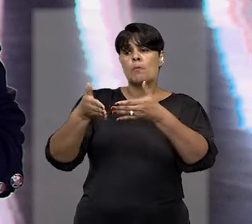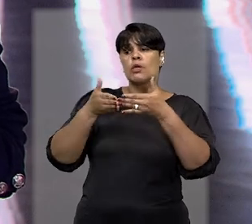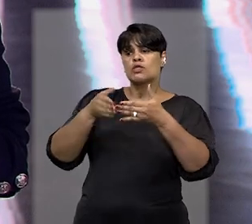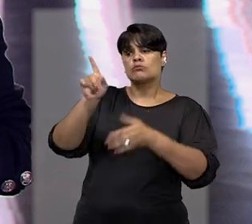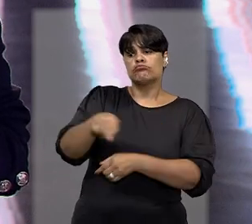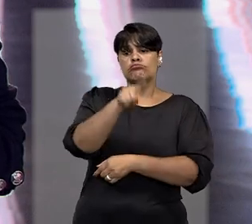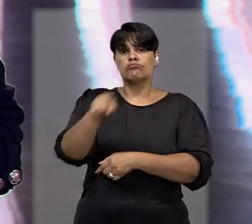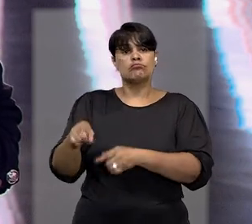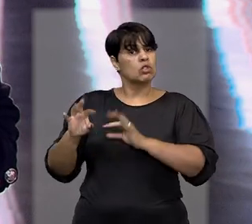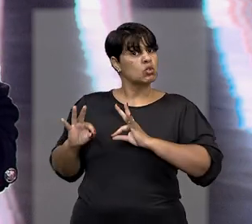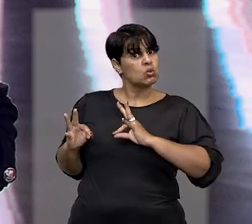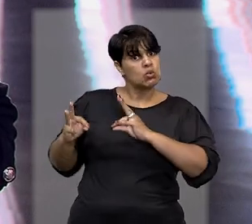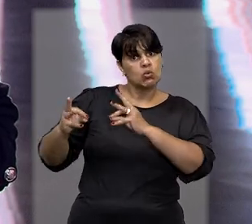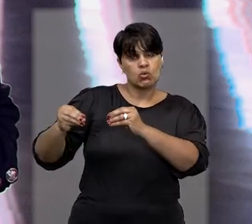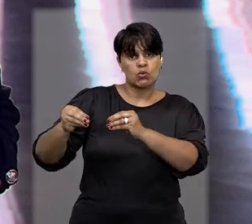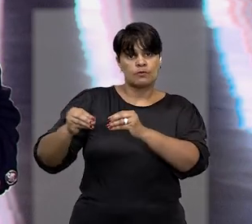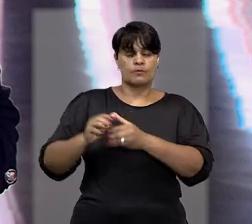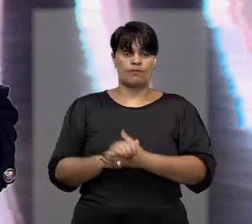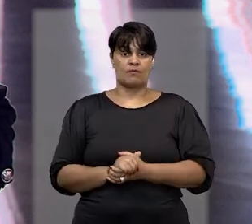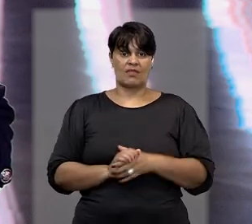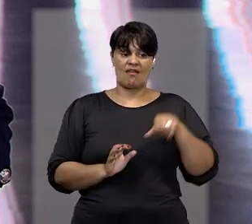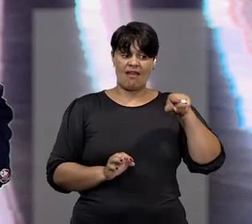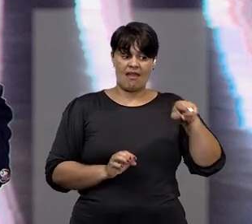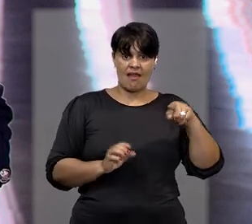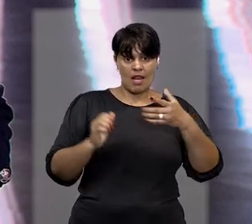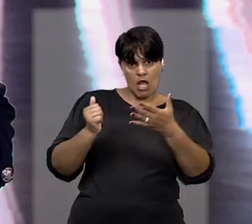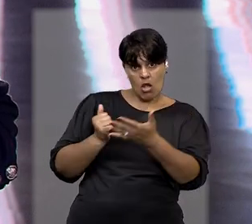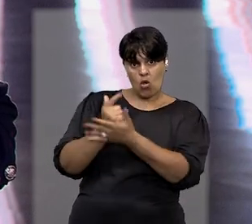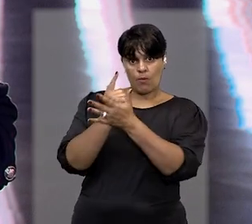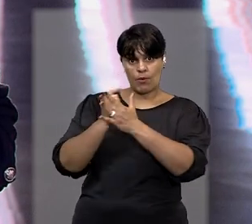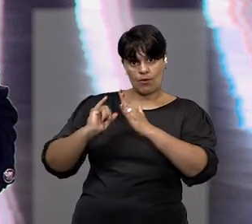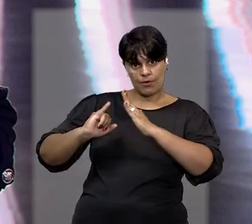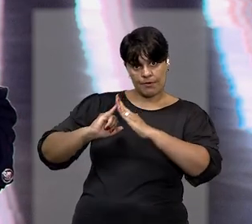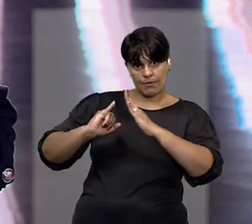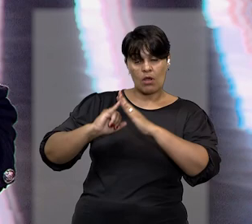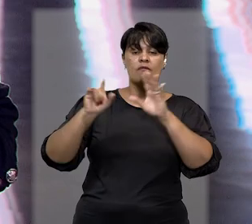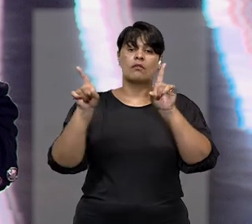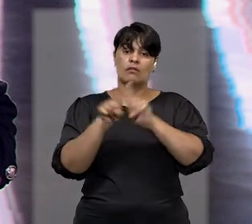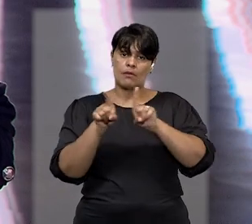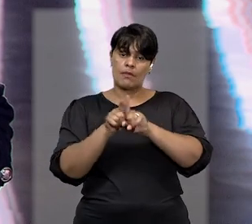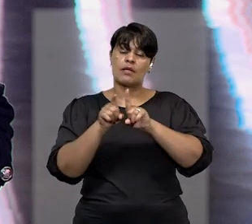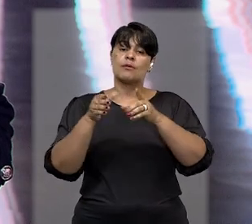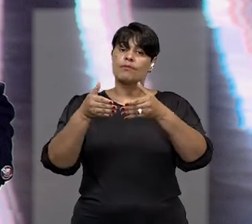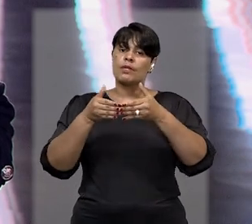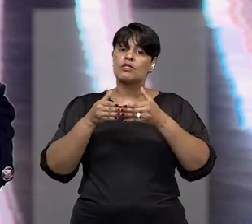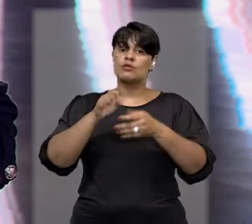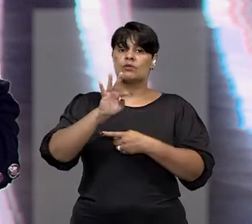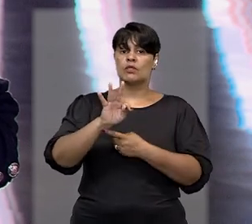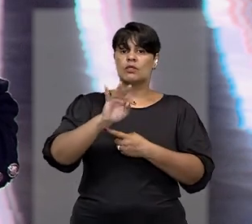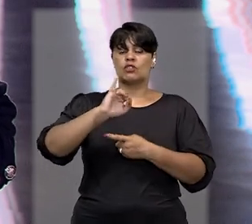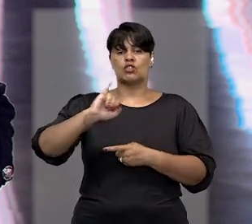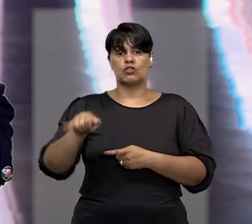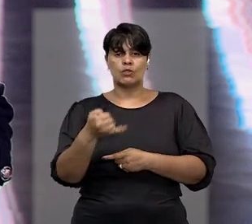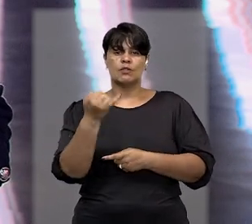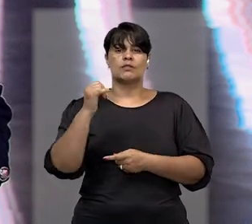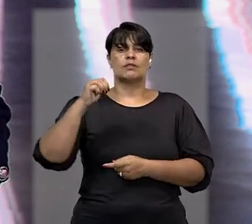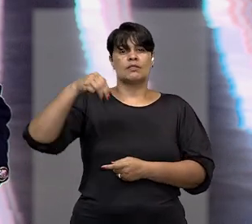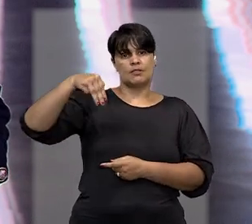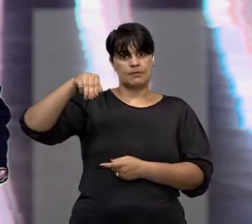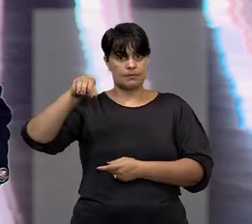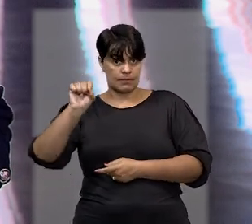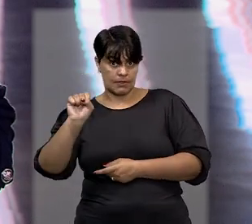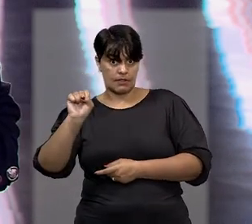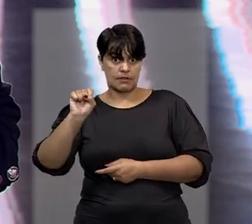procedimento. A compradora do imóvel também recorreu ao Tribunal de Justiça do Mato Grosso do Sul e ao admitir